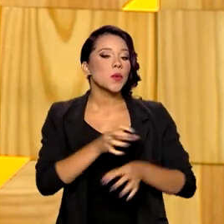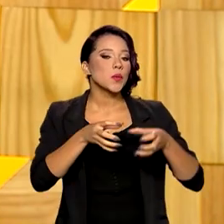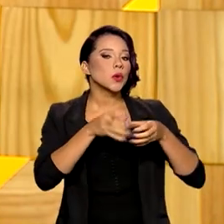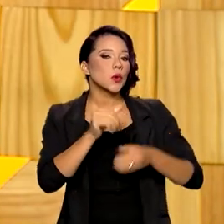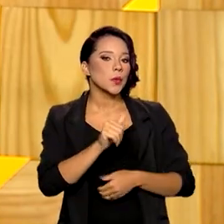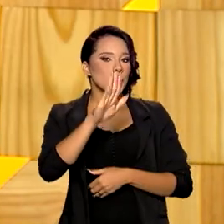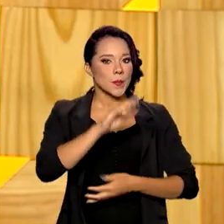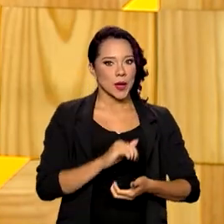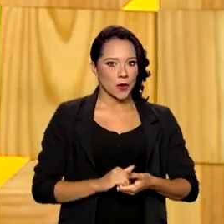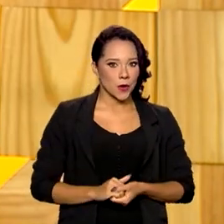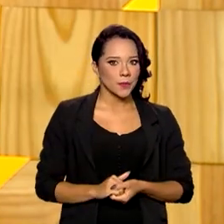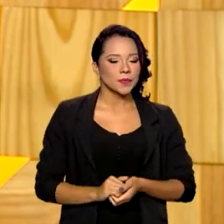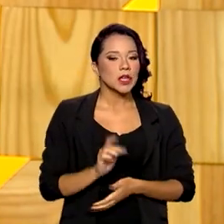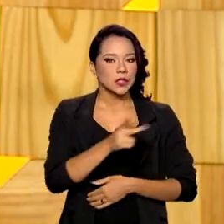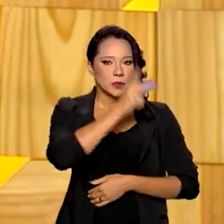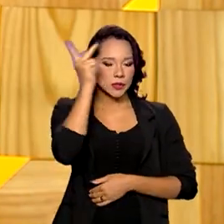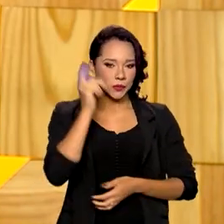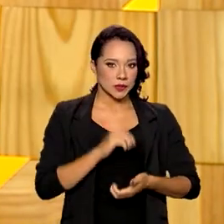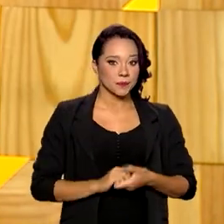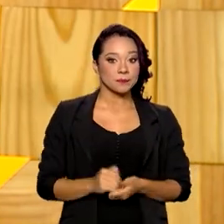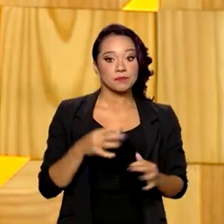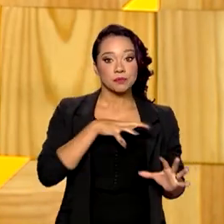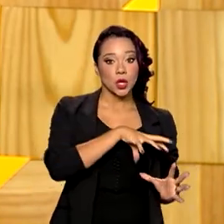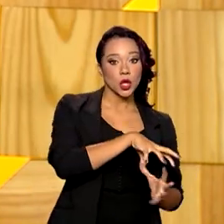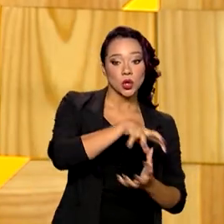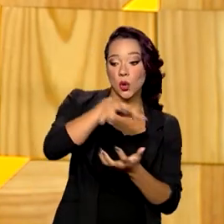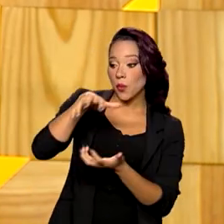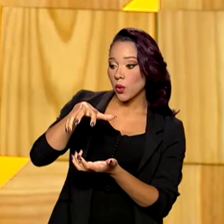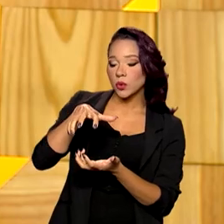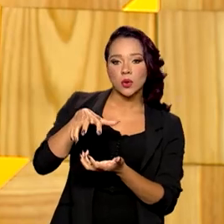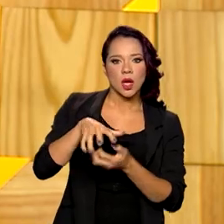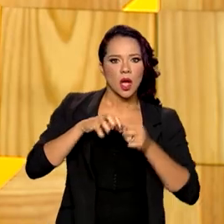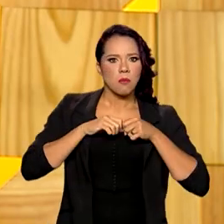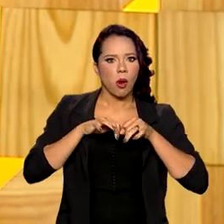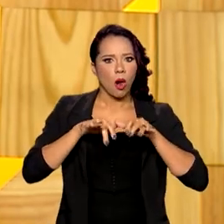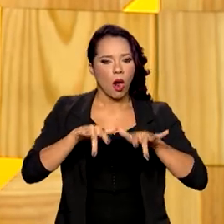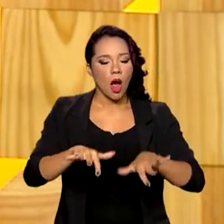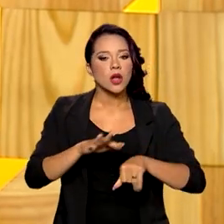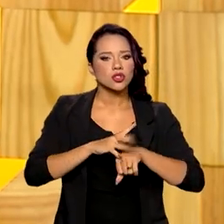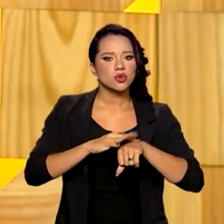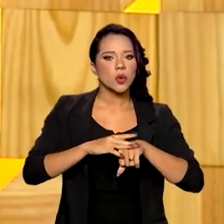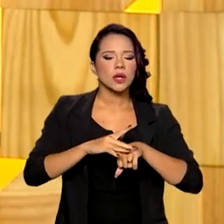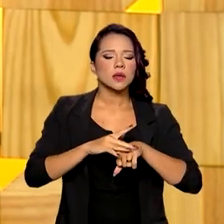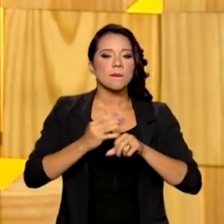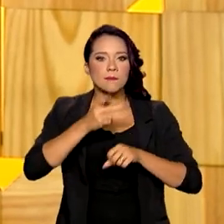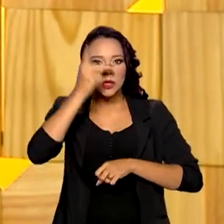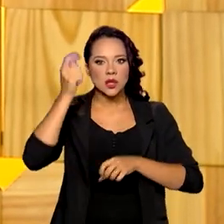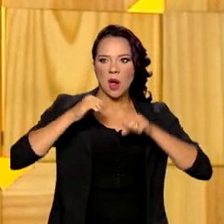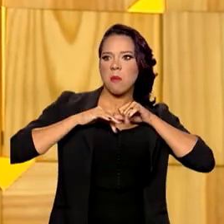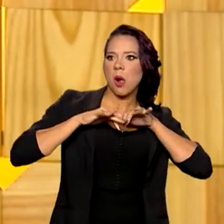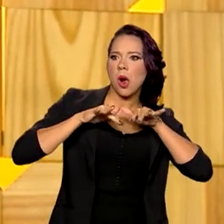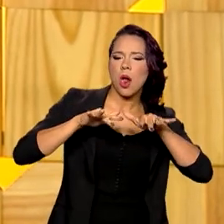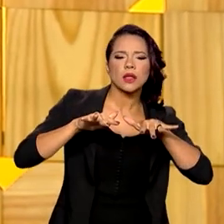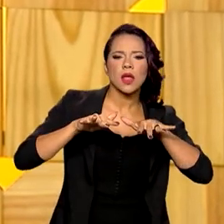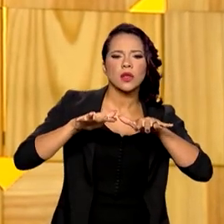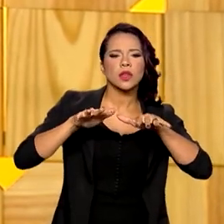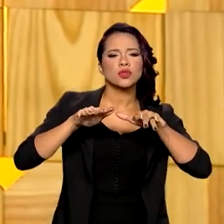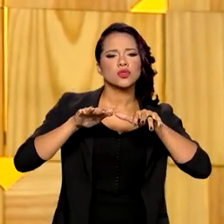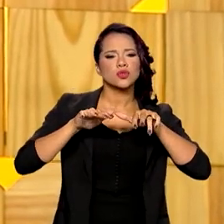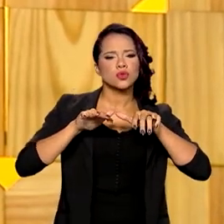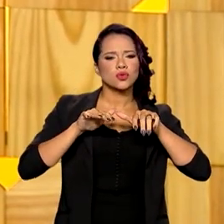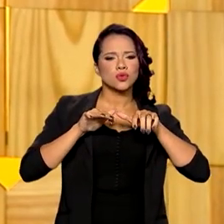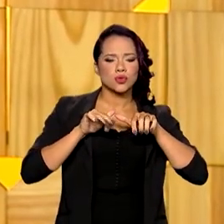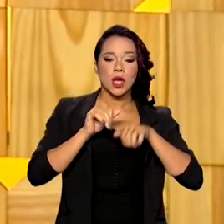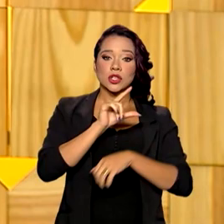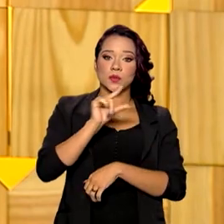maior de pessoas. No mundo inteiro, o surto, ele tem diminuído, a velocidade de progressão dos casos